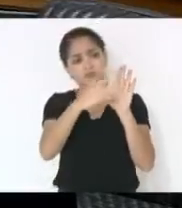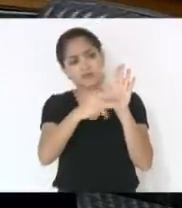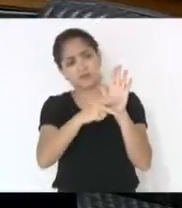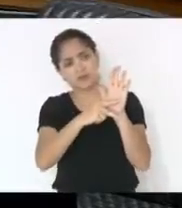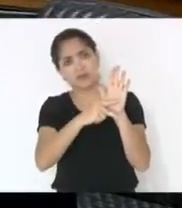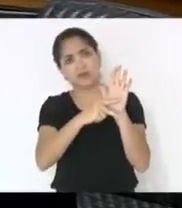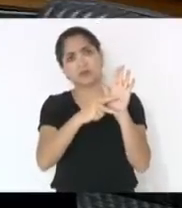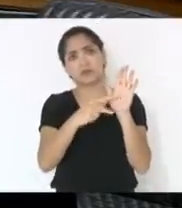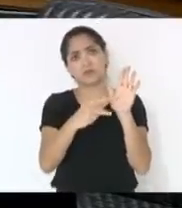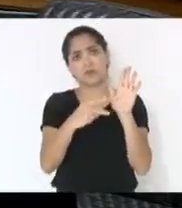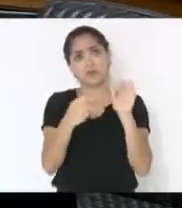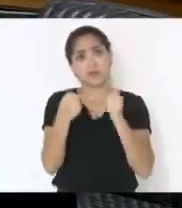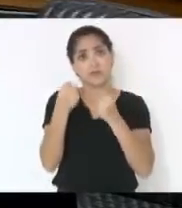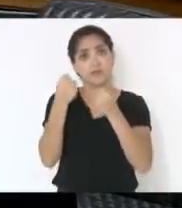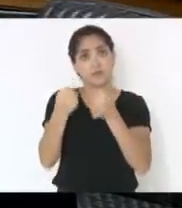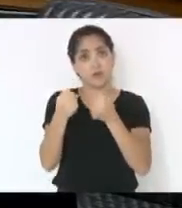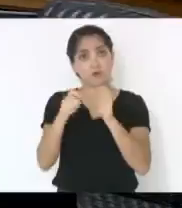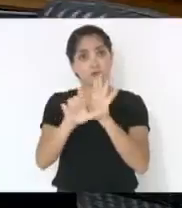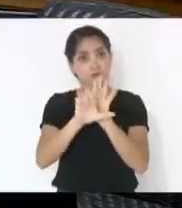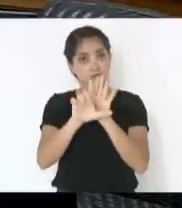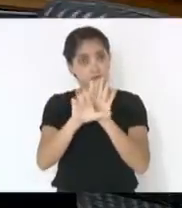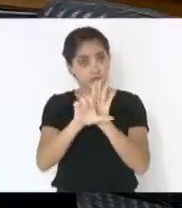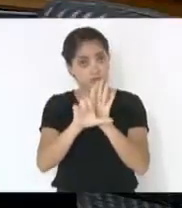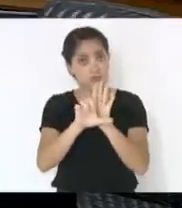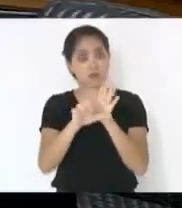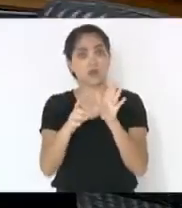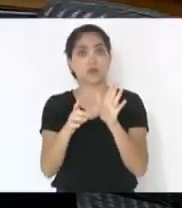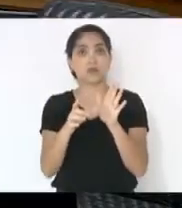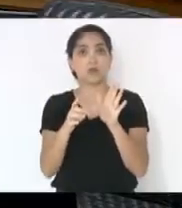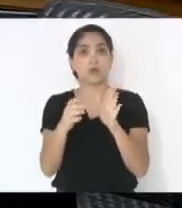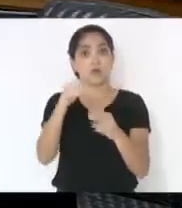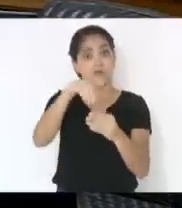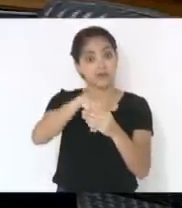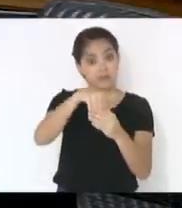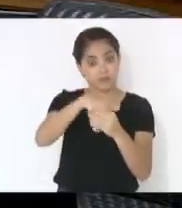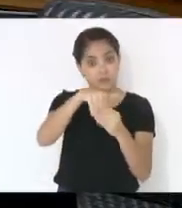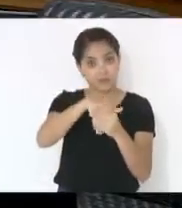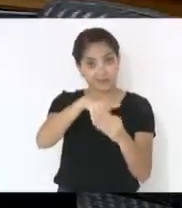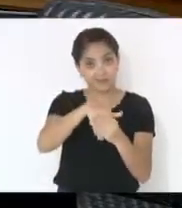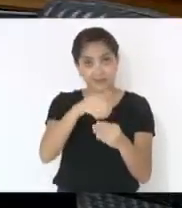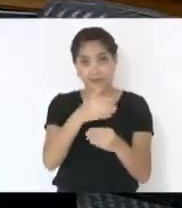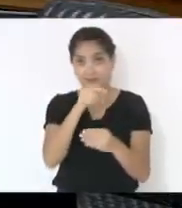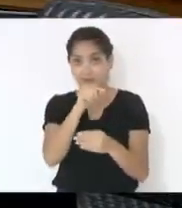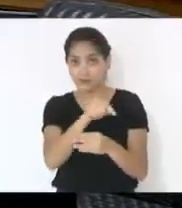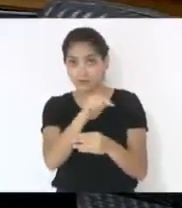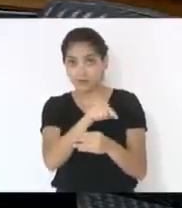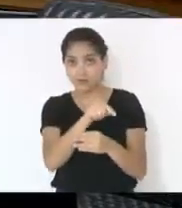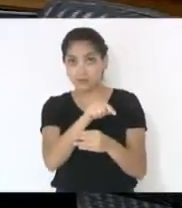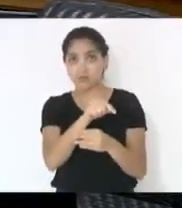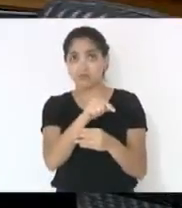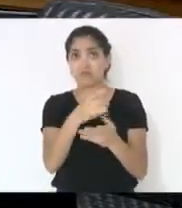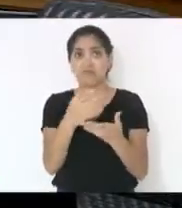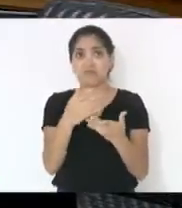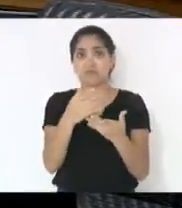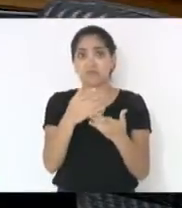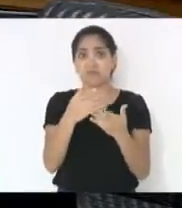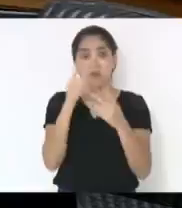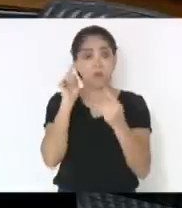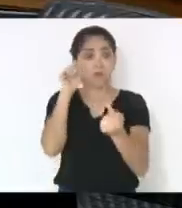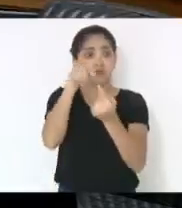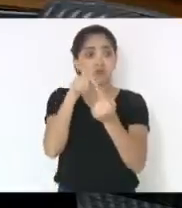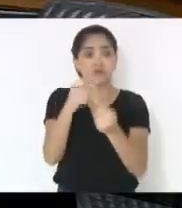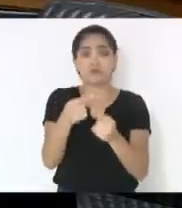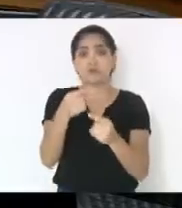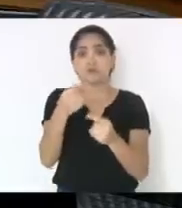força de lei, ela já tem eficácia. Quando for votar essa medida provisória aqui, não tem mais finalidade nenhuma. Por quê?